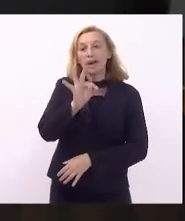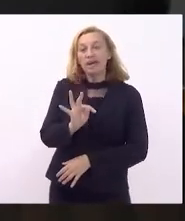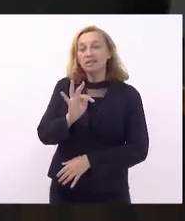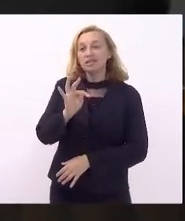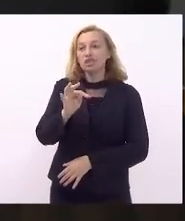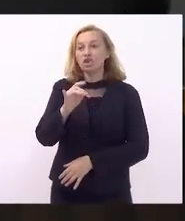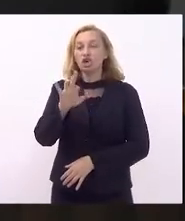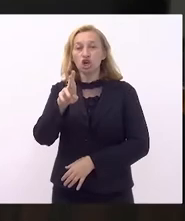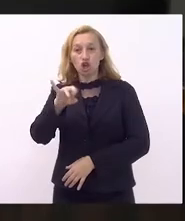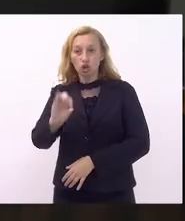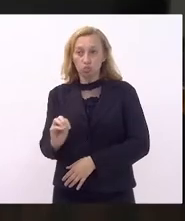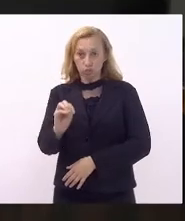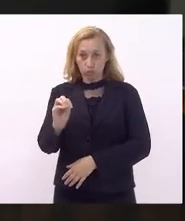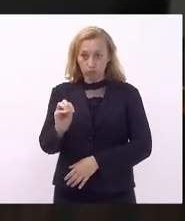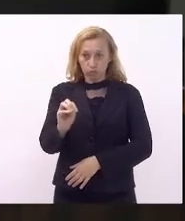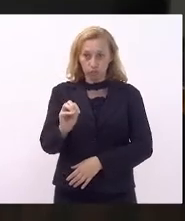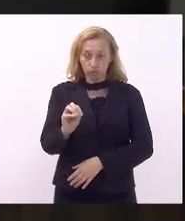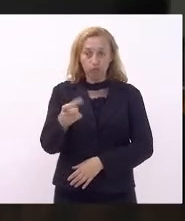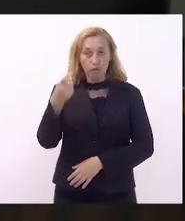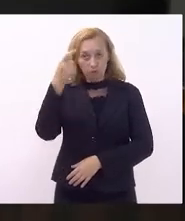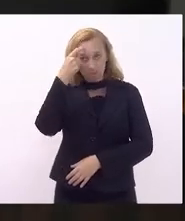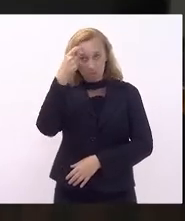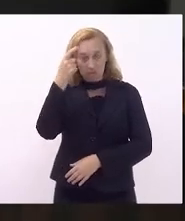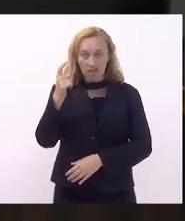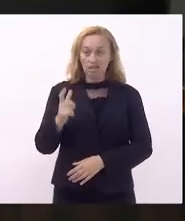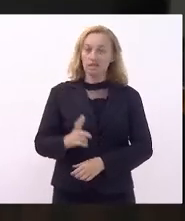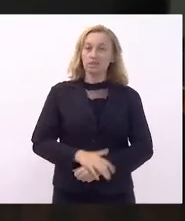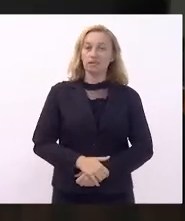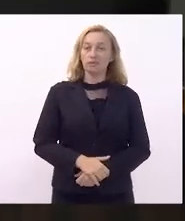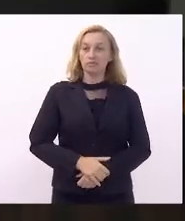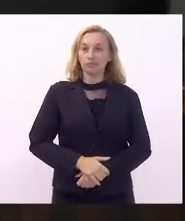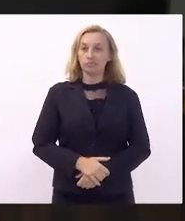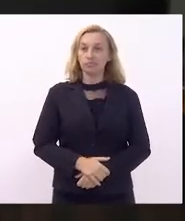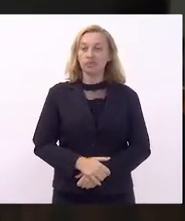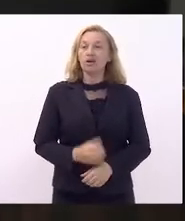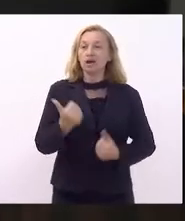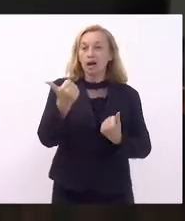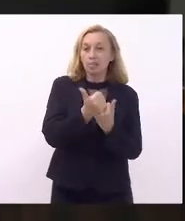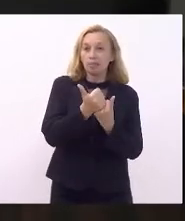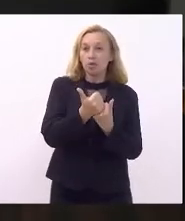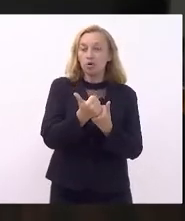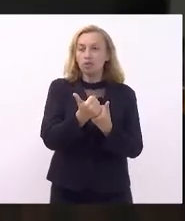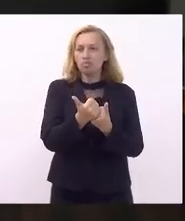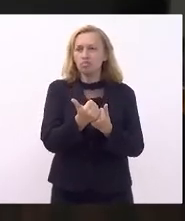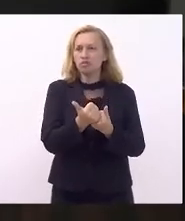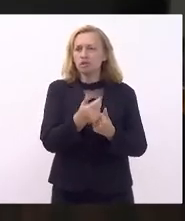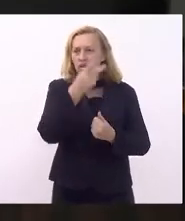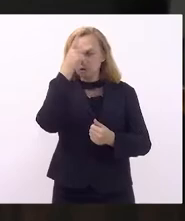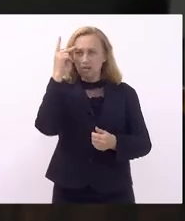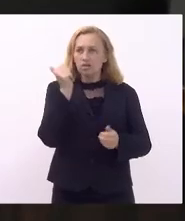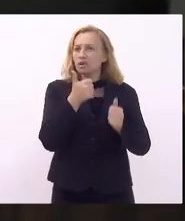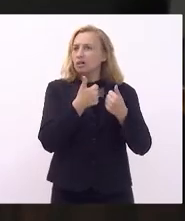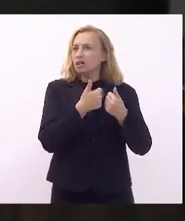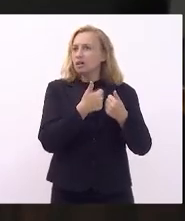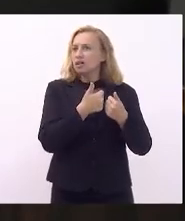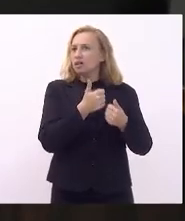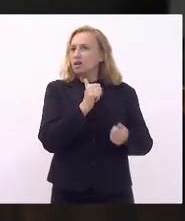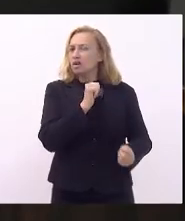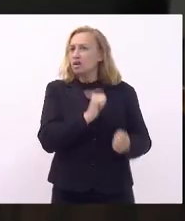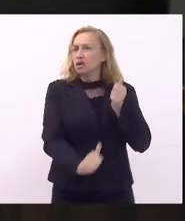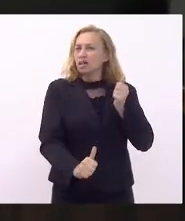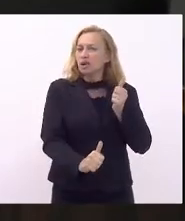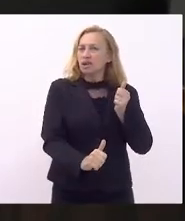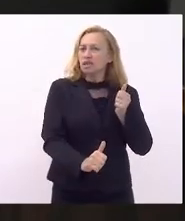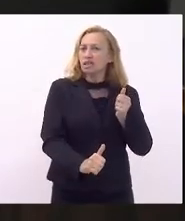pública que estabelece diretrizes para concessão de incentivo na forma que apoiou os atletas. Dependendo de pareceres às comissões de concessão de justiça,